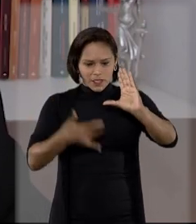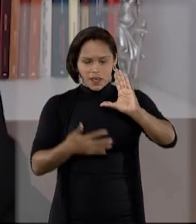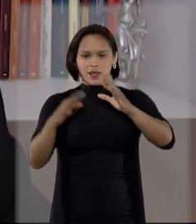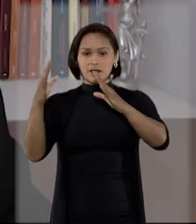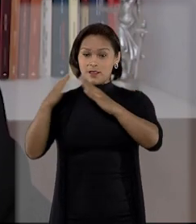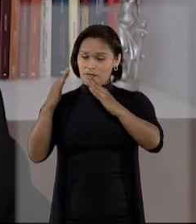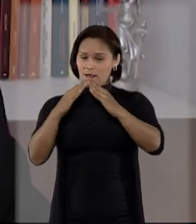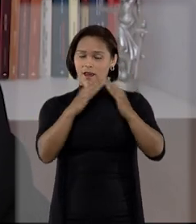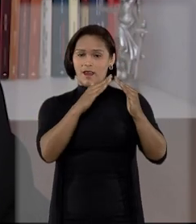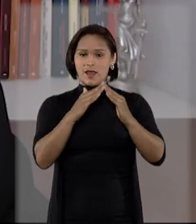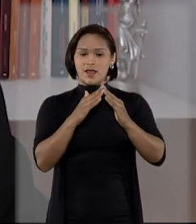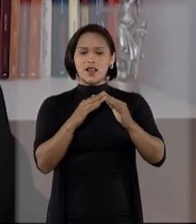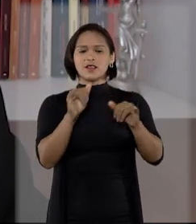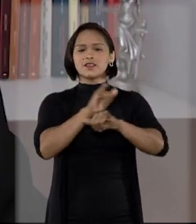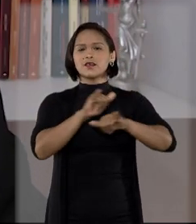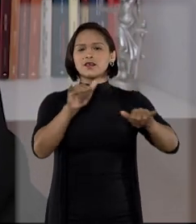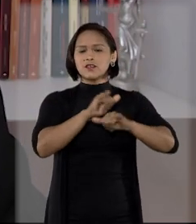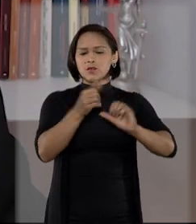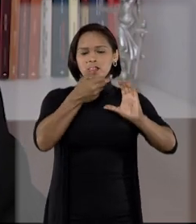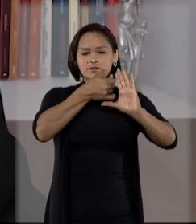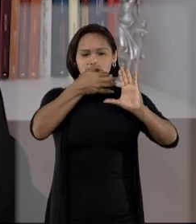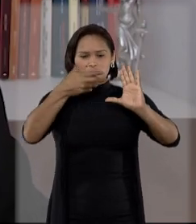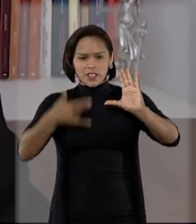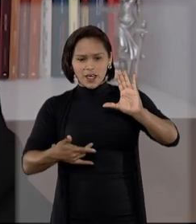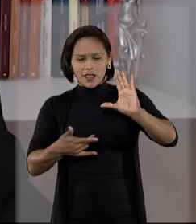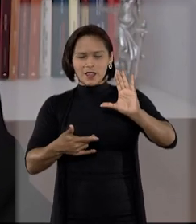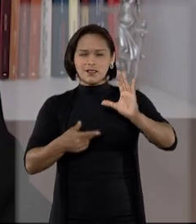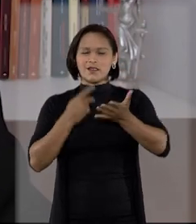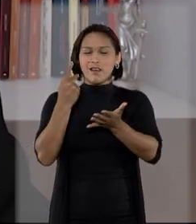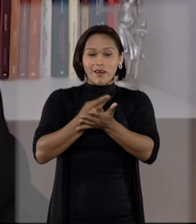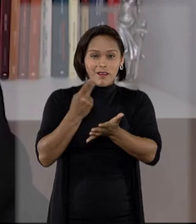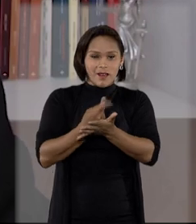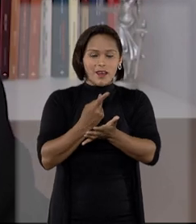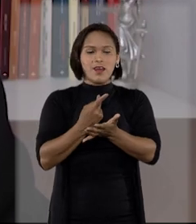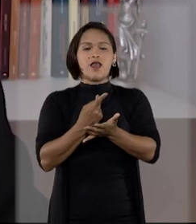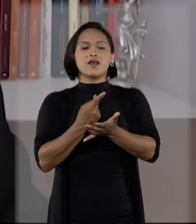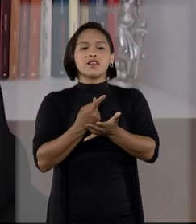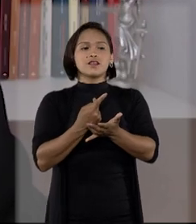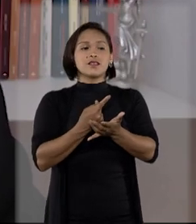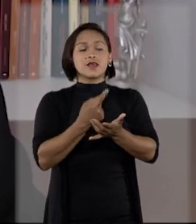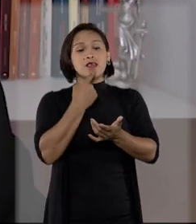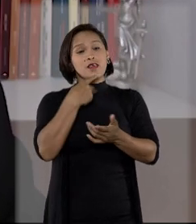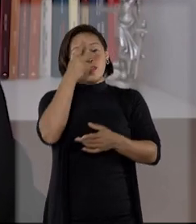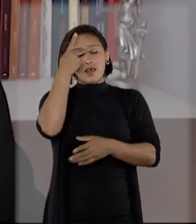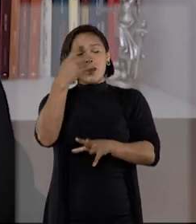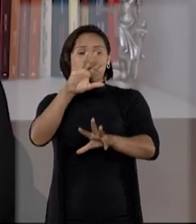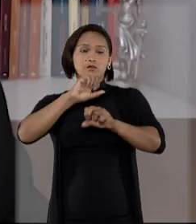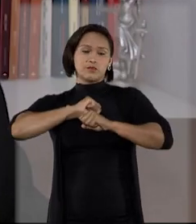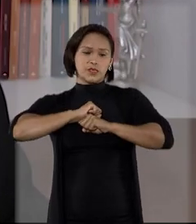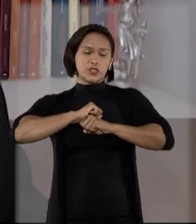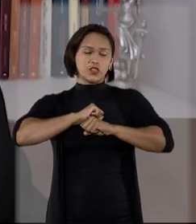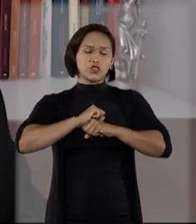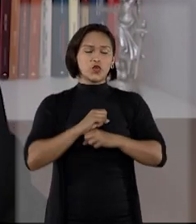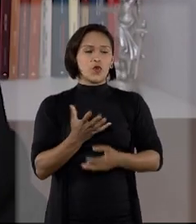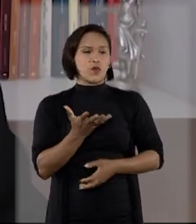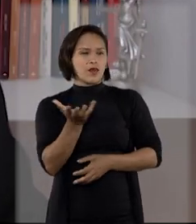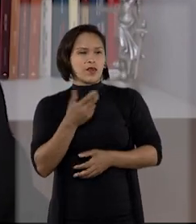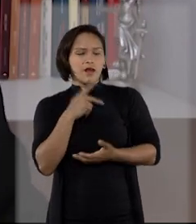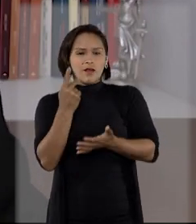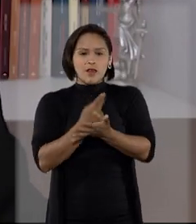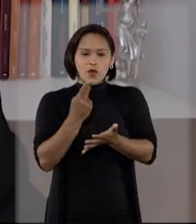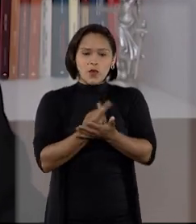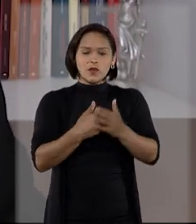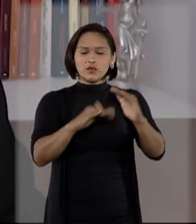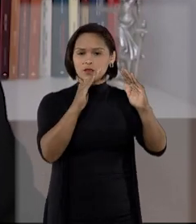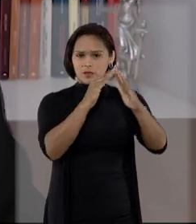produto, daquele imóvel, divulga características imprecisas que acabam levando o consumidor, a consumidora ao